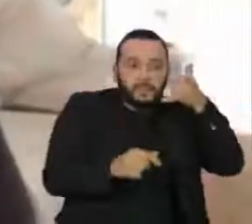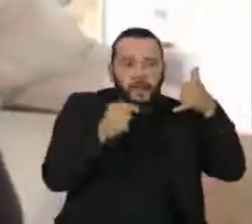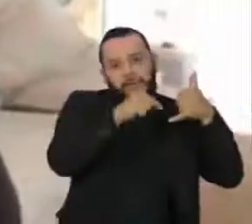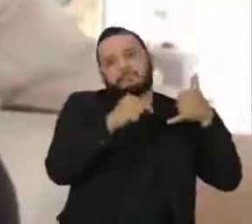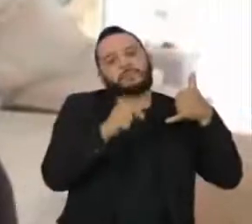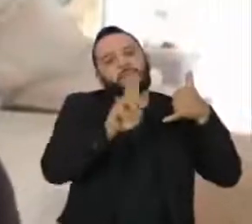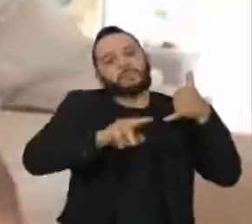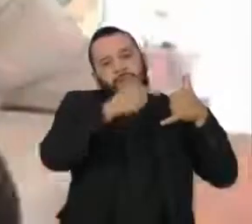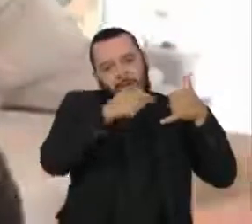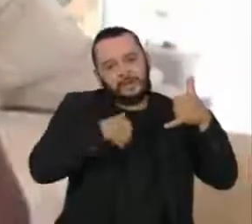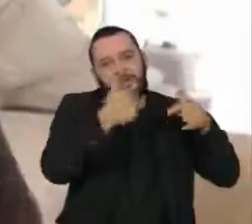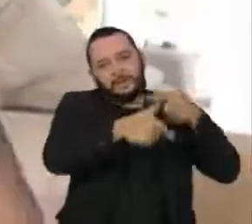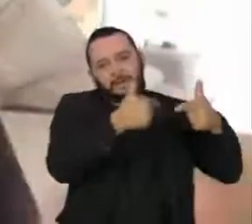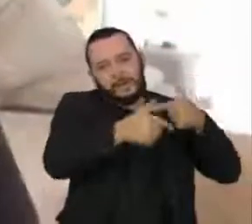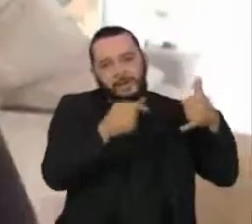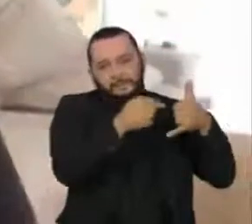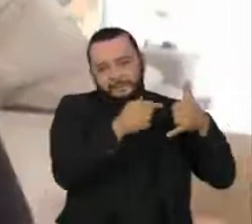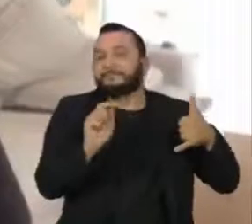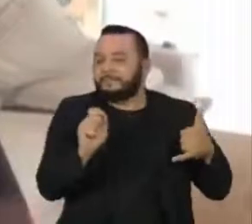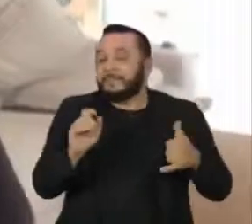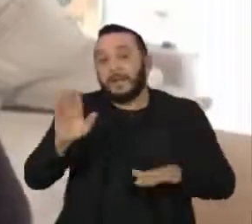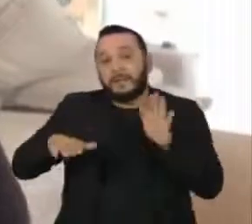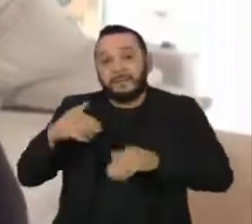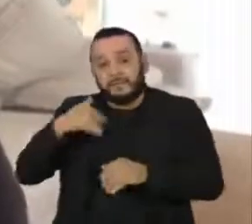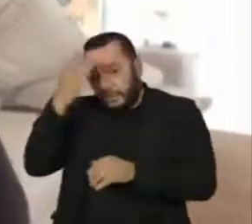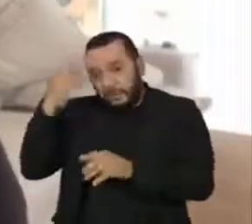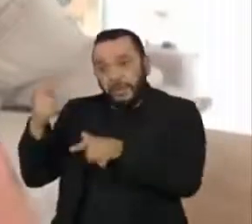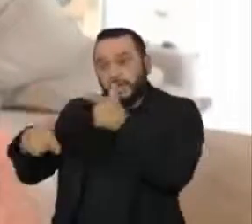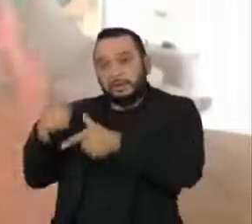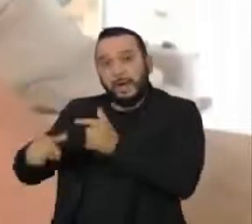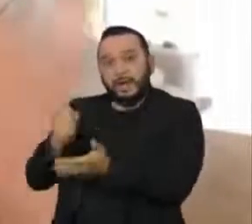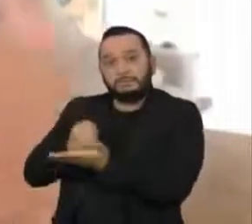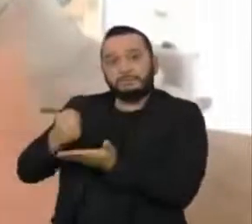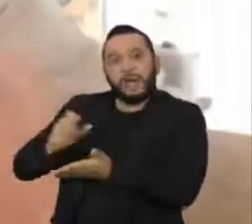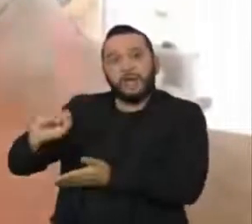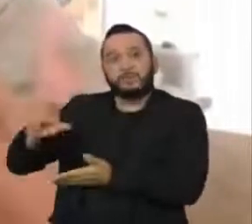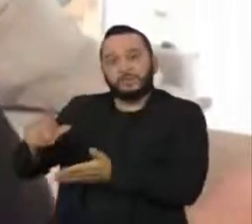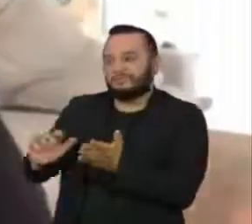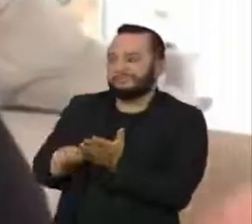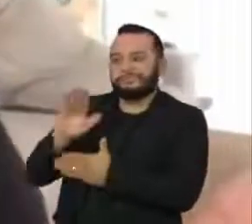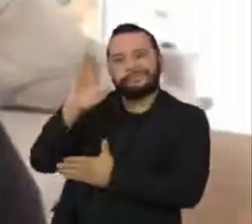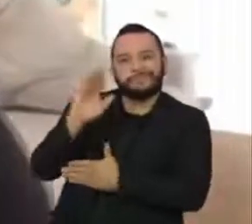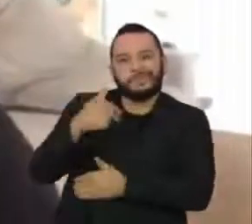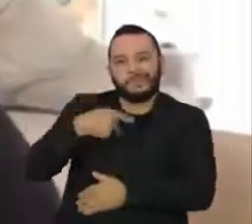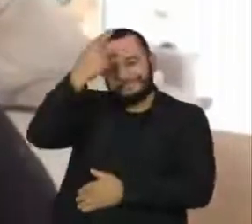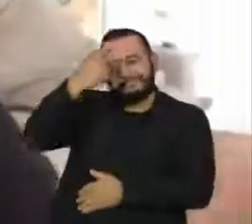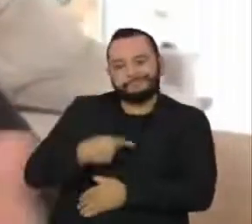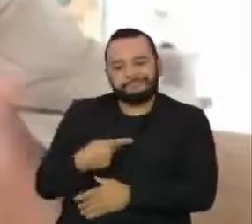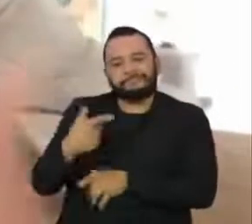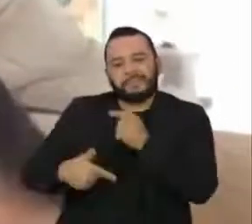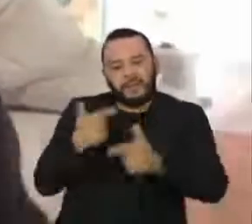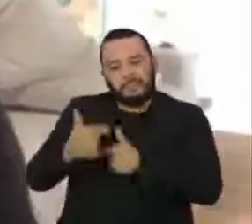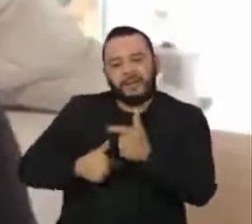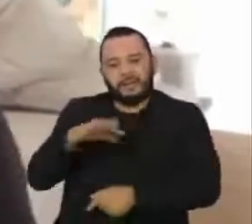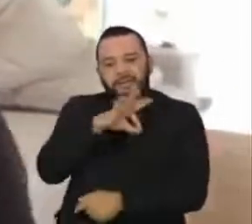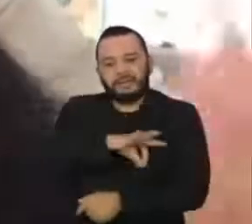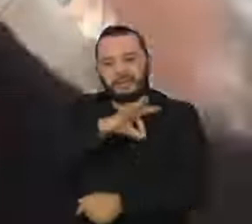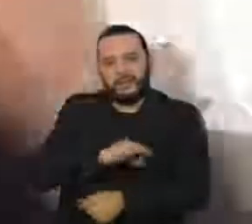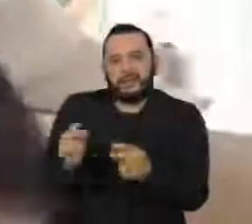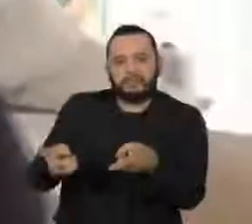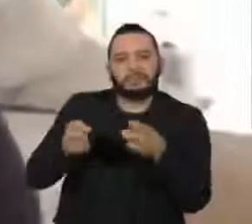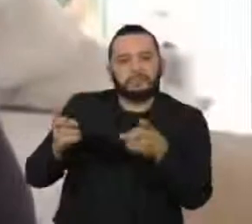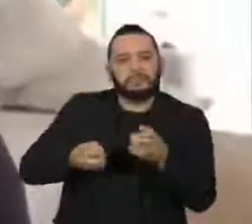empregos formais, a entrarem nessa economia informal, onde ela é obrigada a dar conta da própria vida